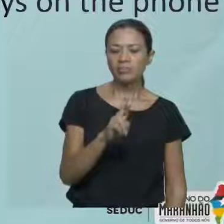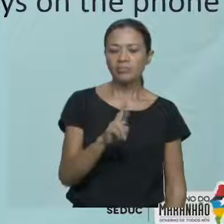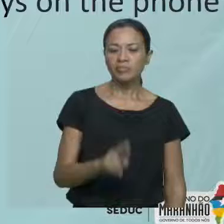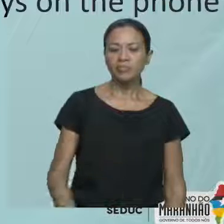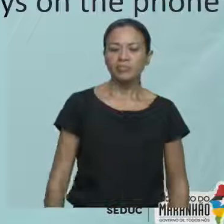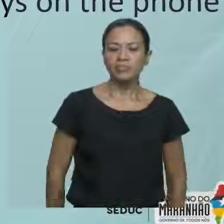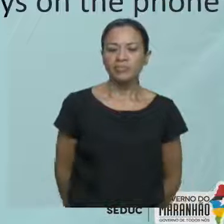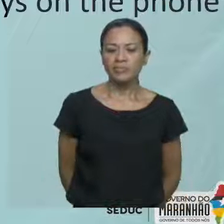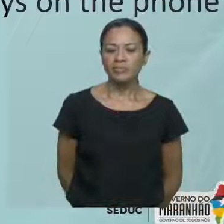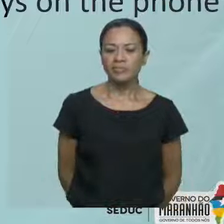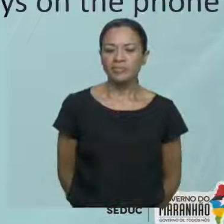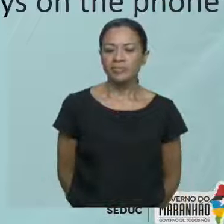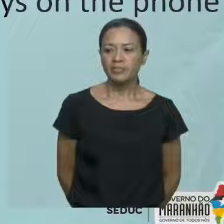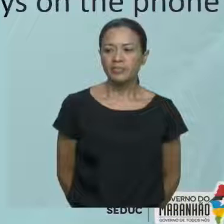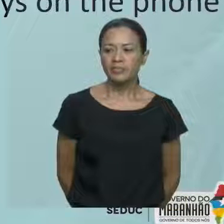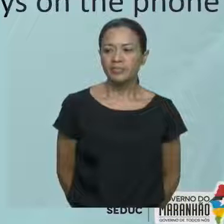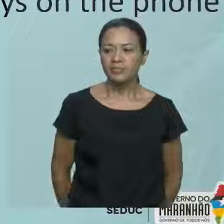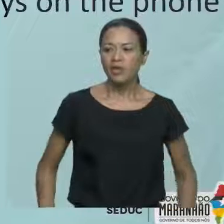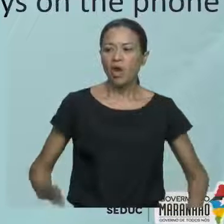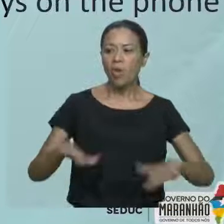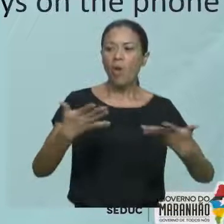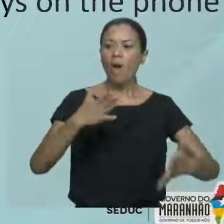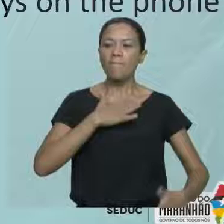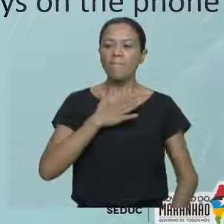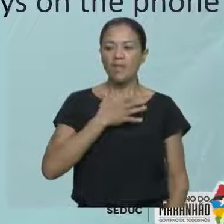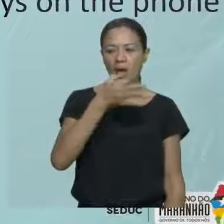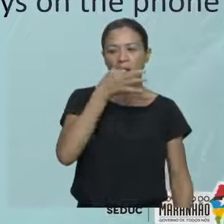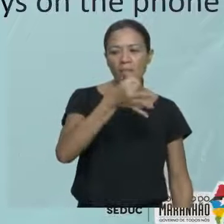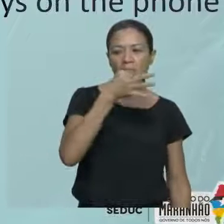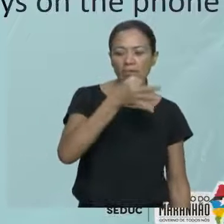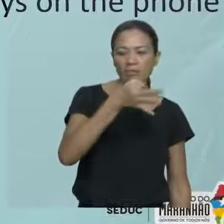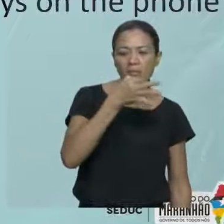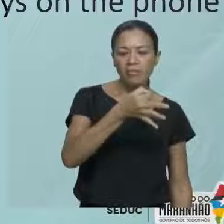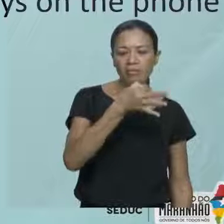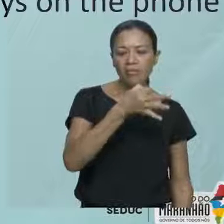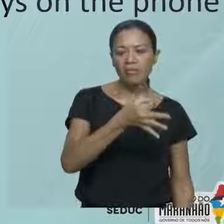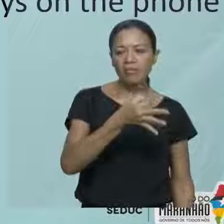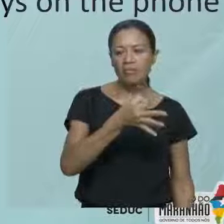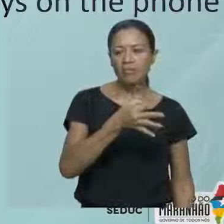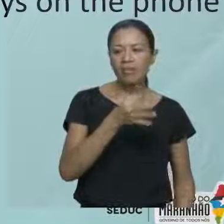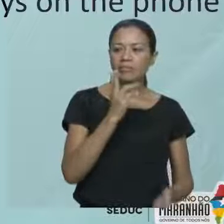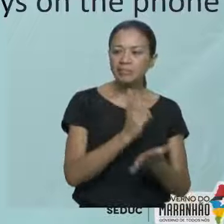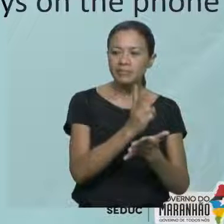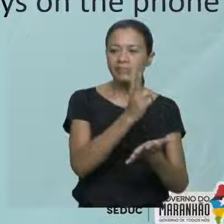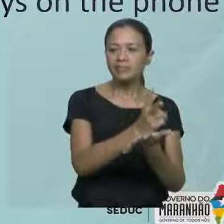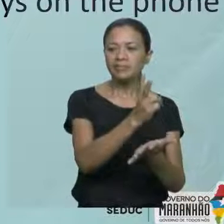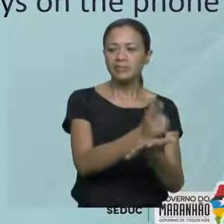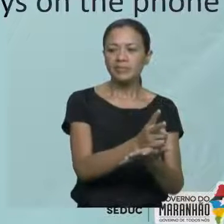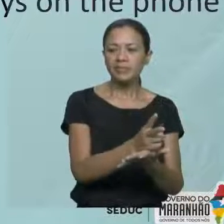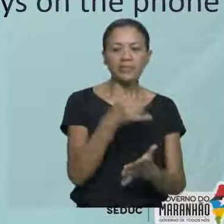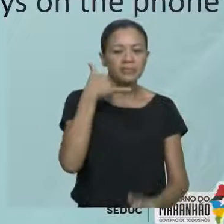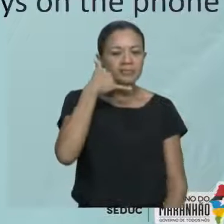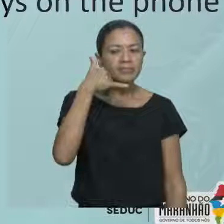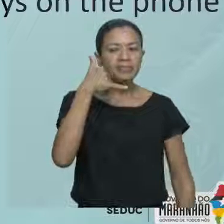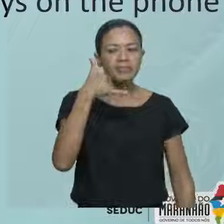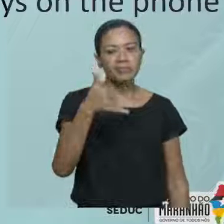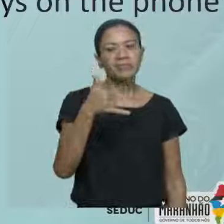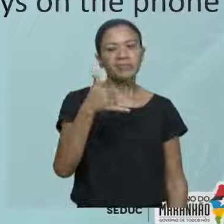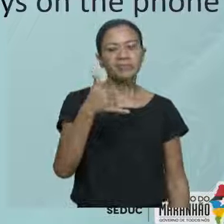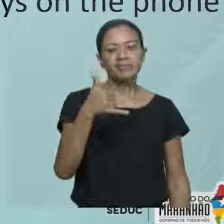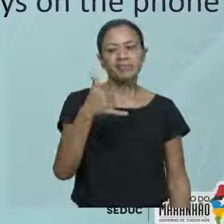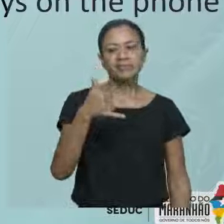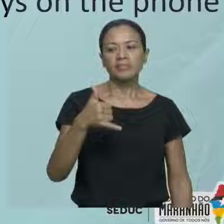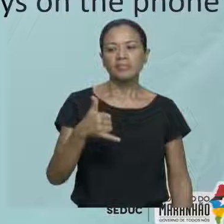In Bruce's opinions, né? Que foi a autora do texto, da poesia. To be always on the phone is